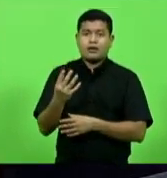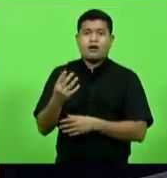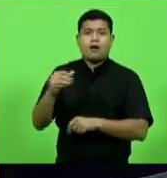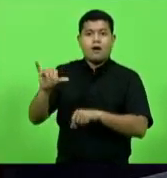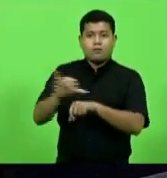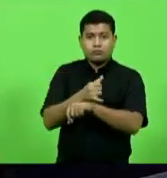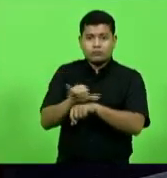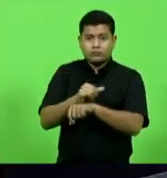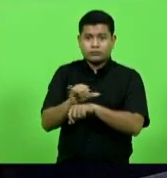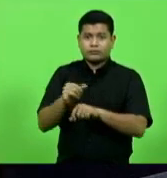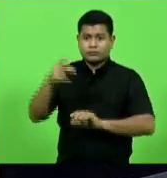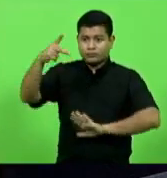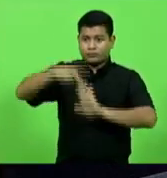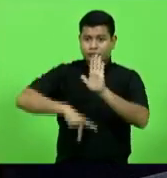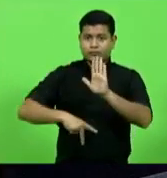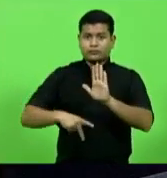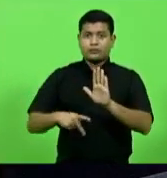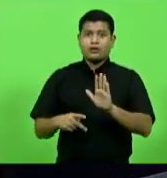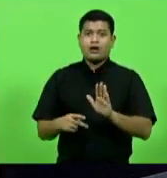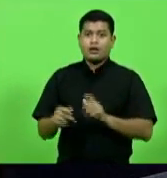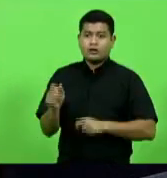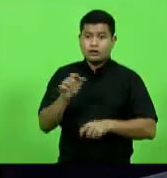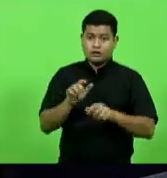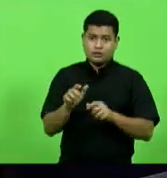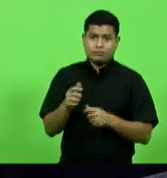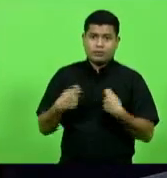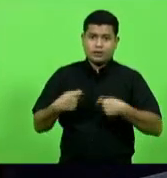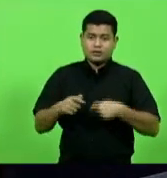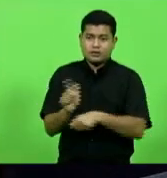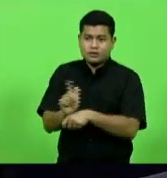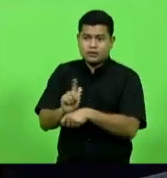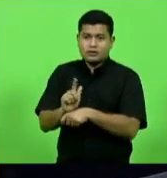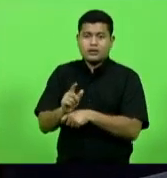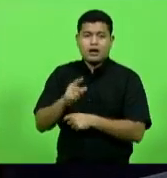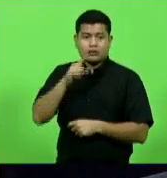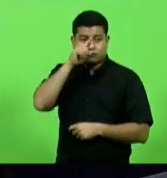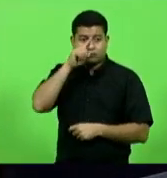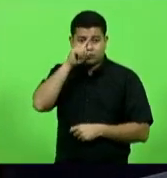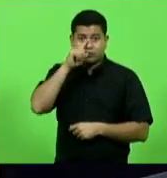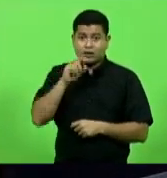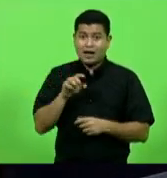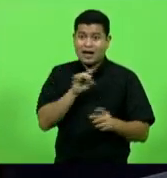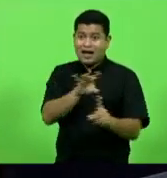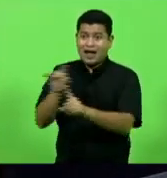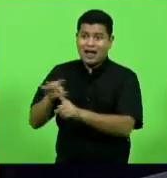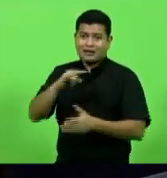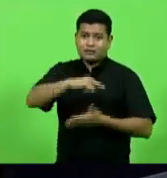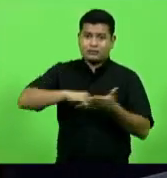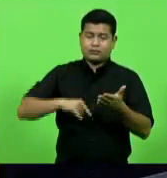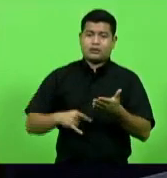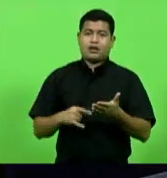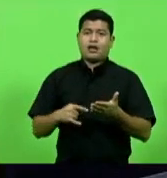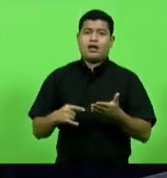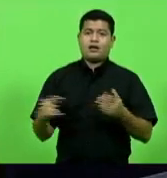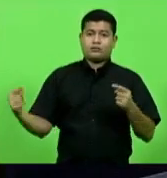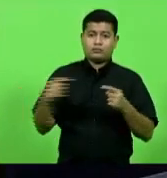para cada contrato a ser firmado com base nas hipóteses que trata no artigo primeiro